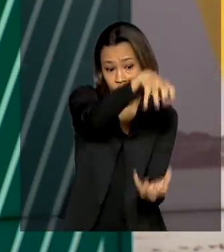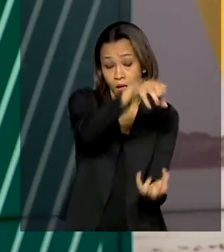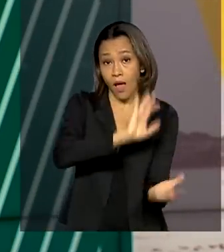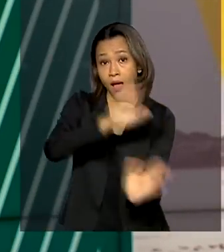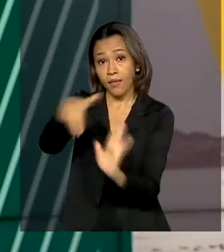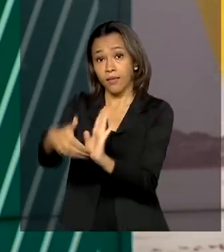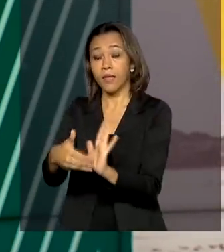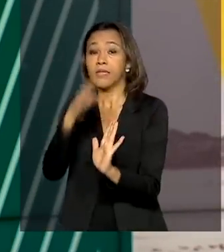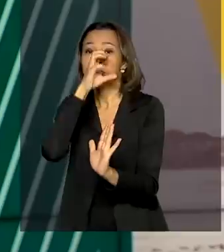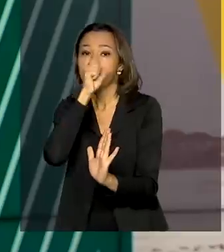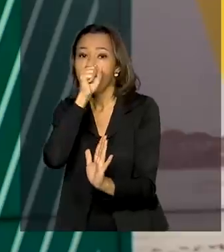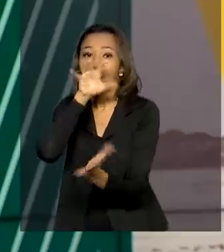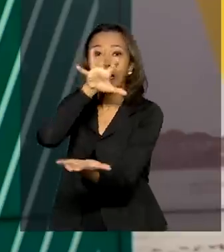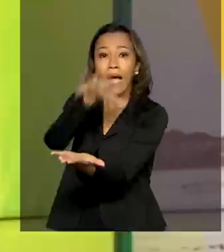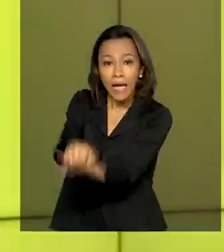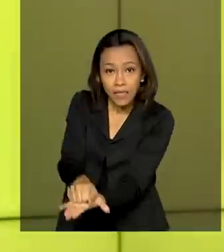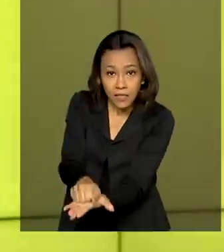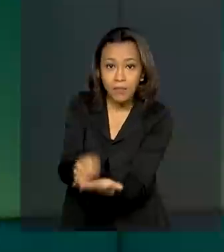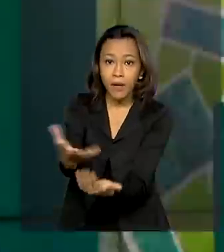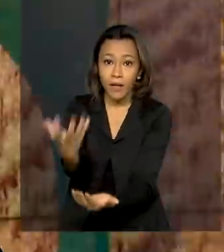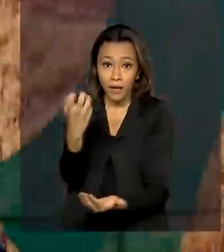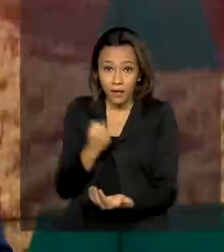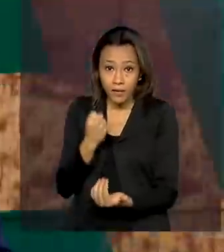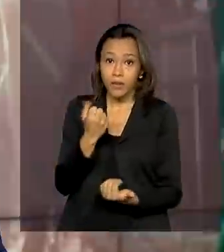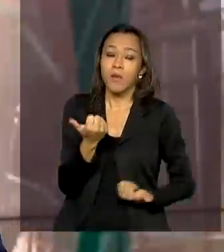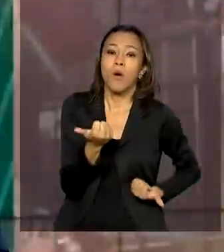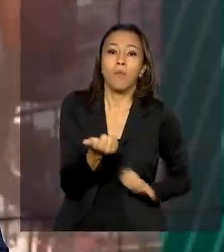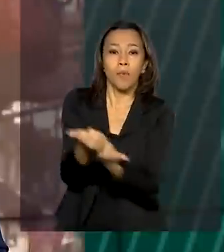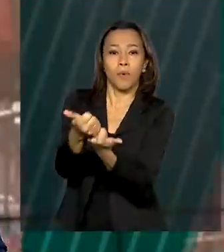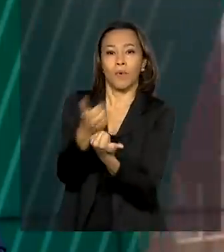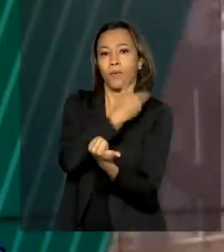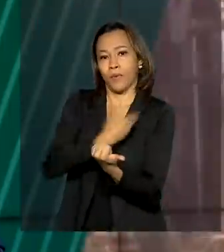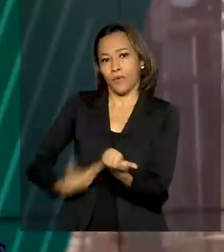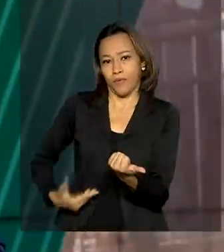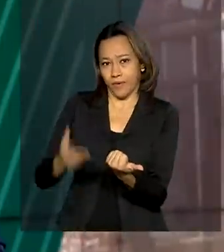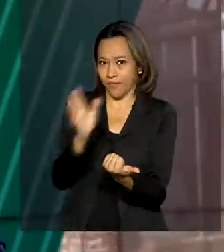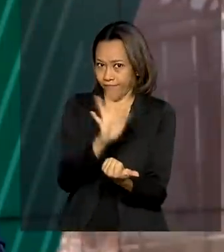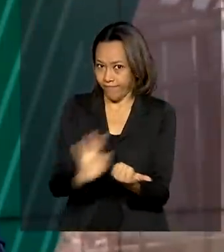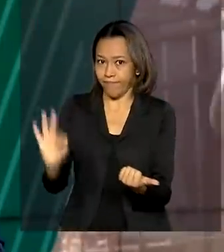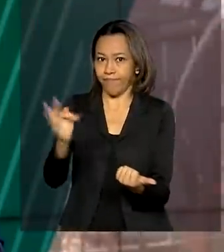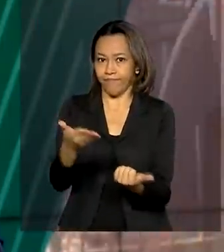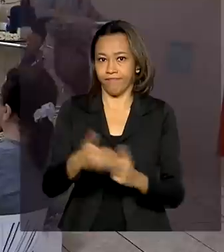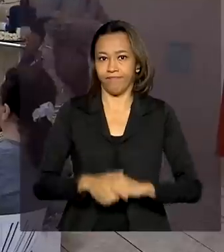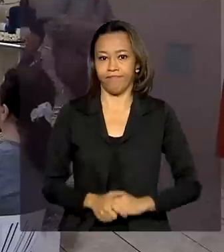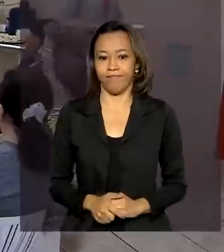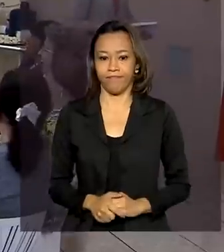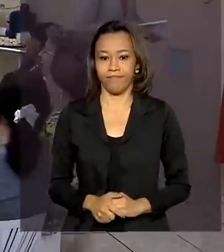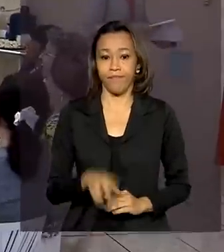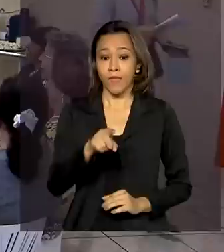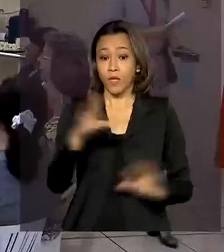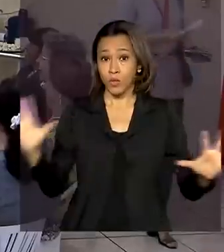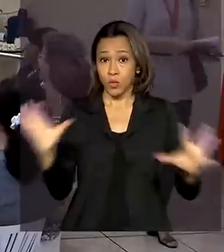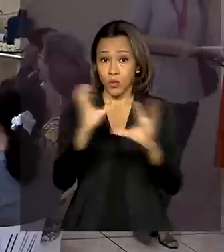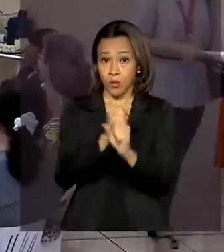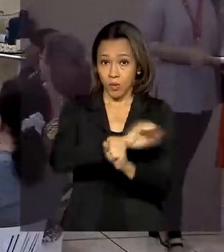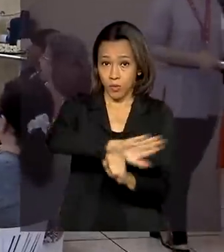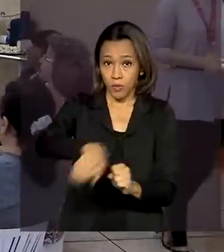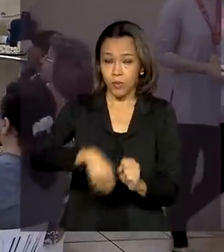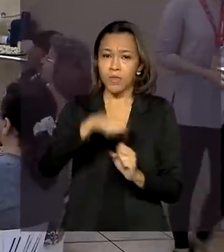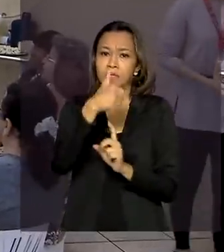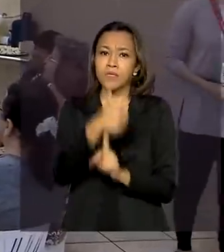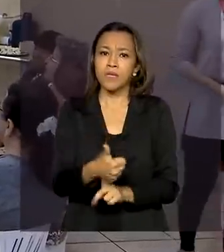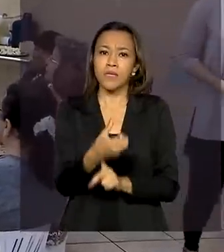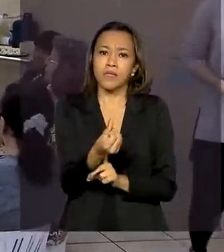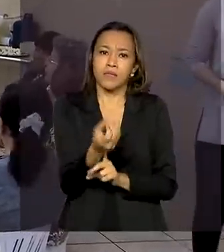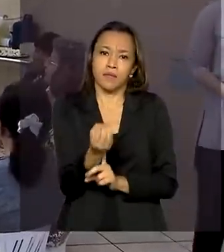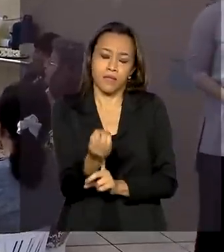cadastrarem e receberem auxílio do governo federal para enfrentamento da pandemia. Ao todo, o governo vai destinar 160